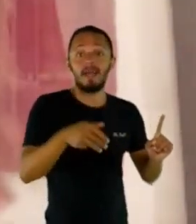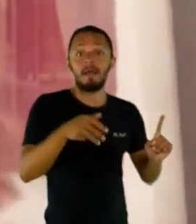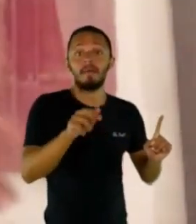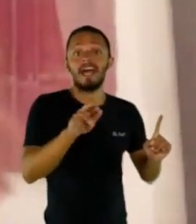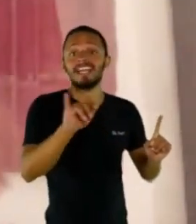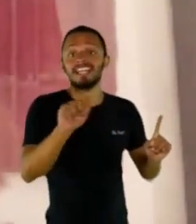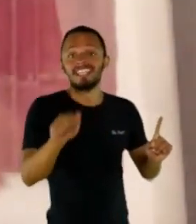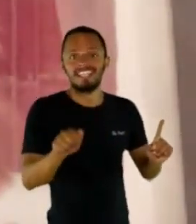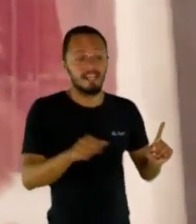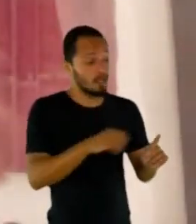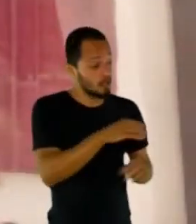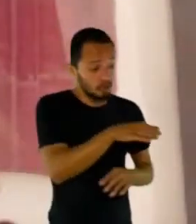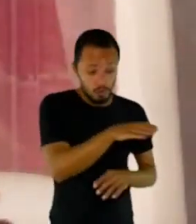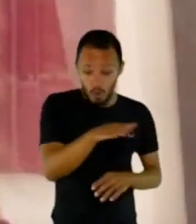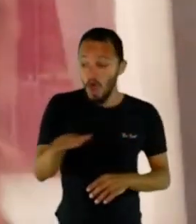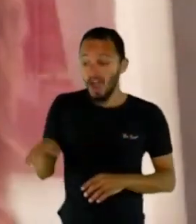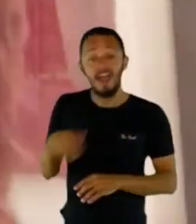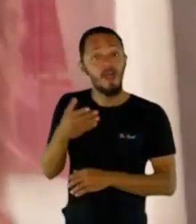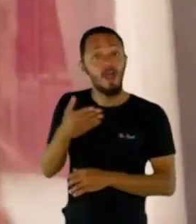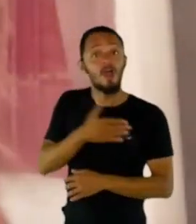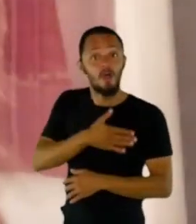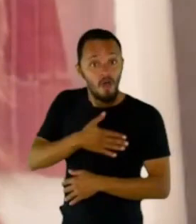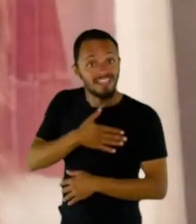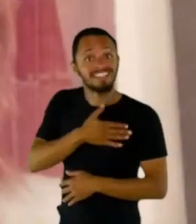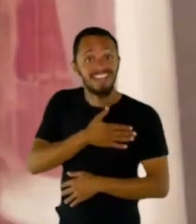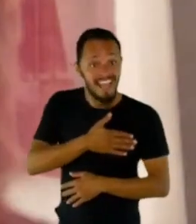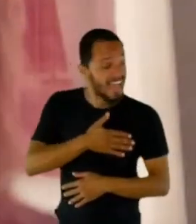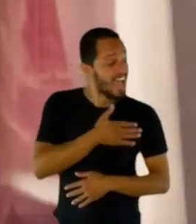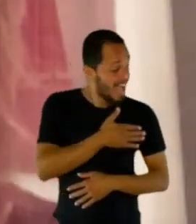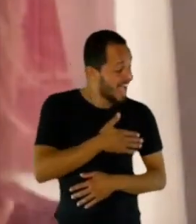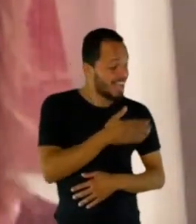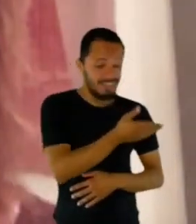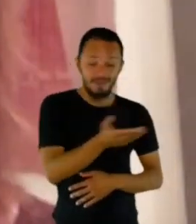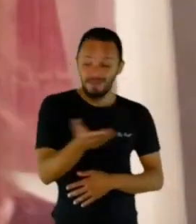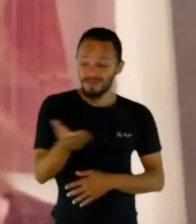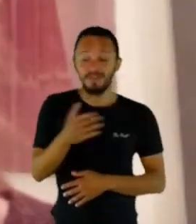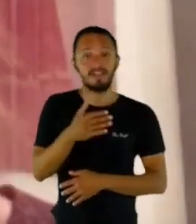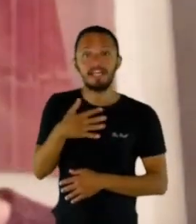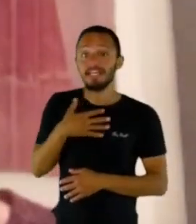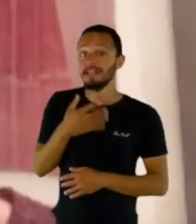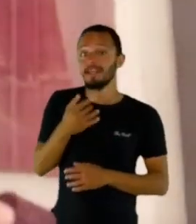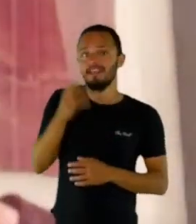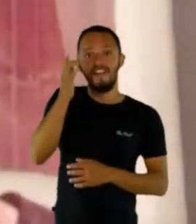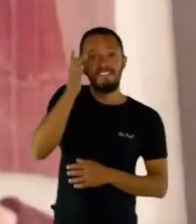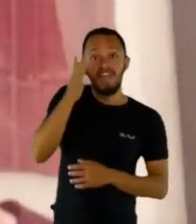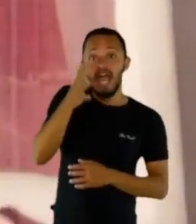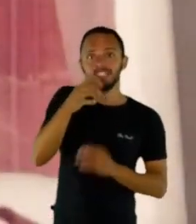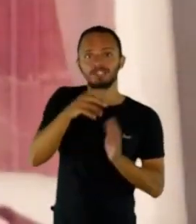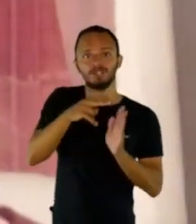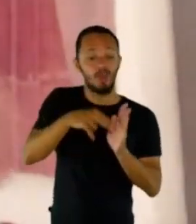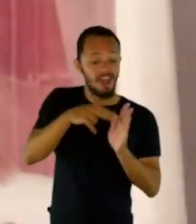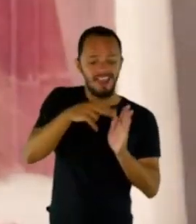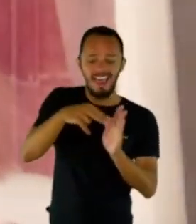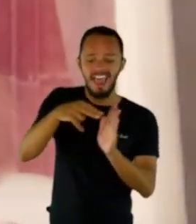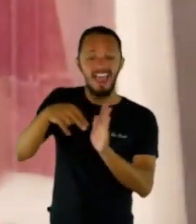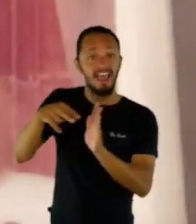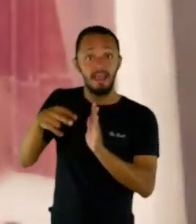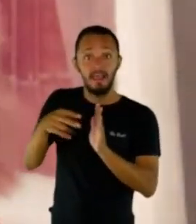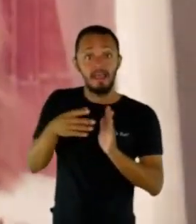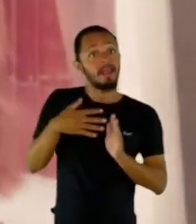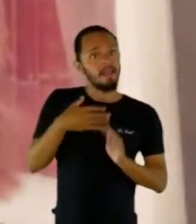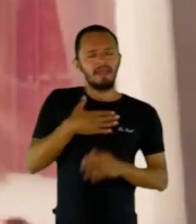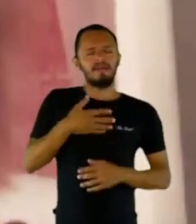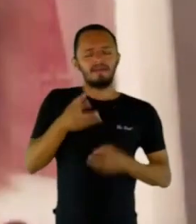falaram que gostaram muito da leitura, que foi fácil a leitura, isso me motivou muito a fazer realmente a publicação.